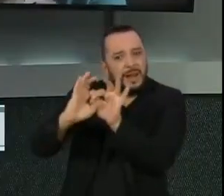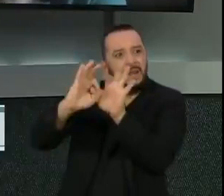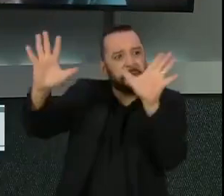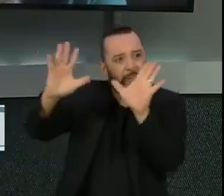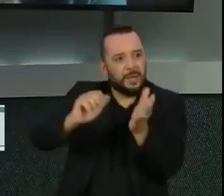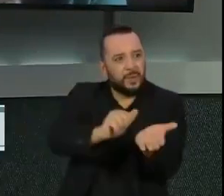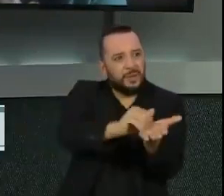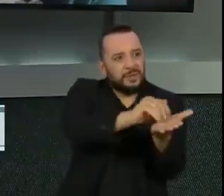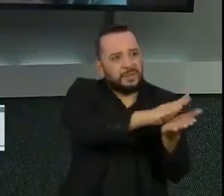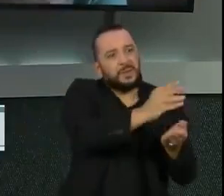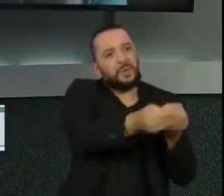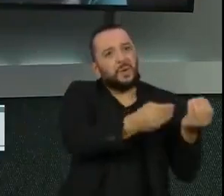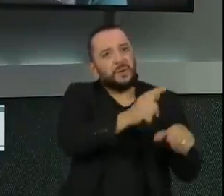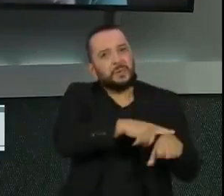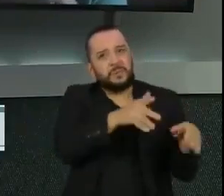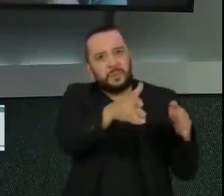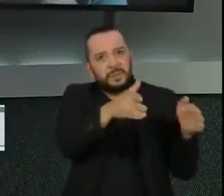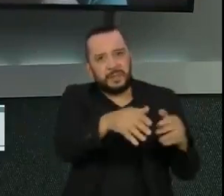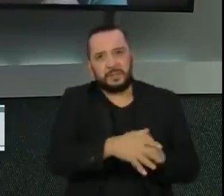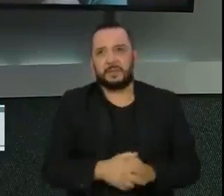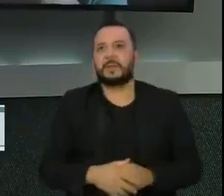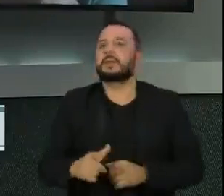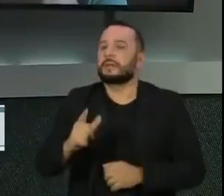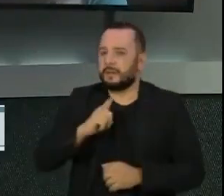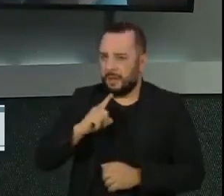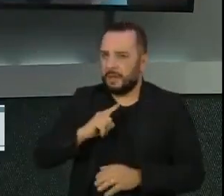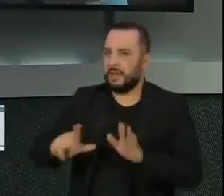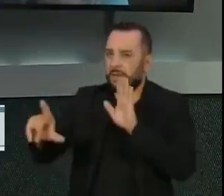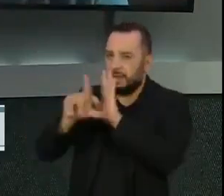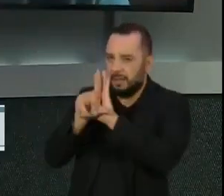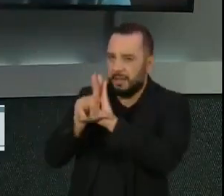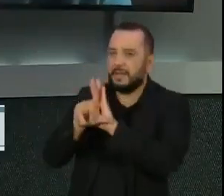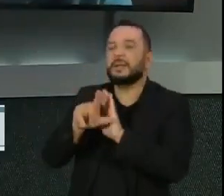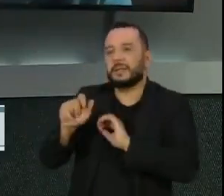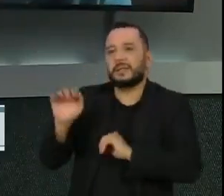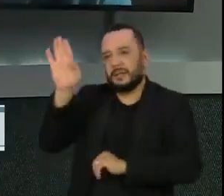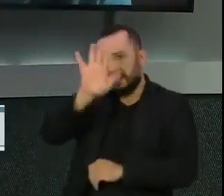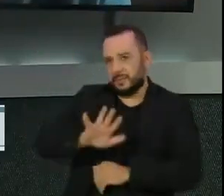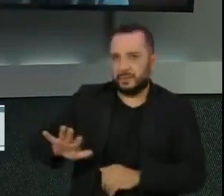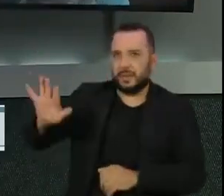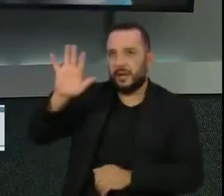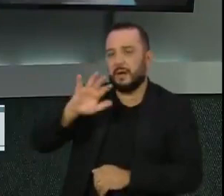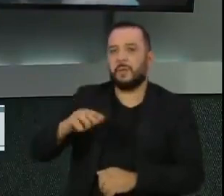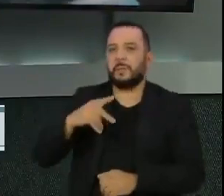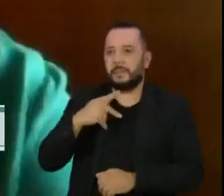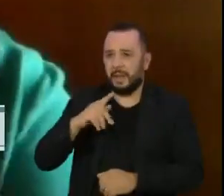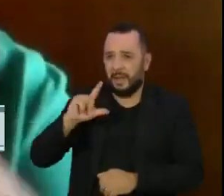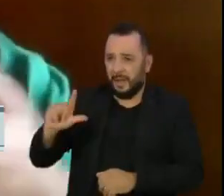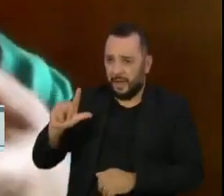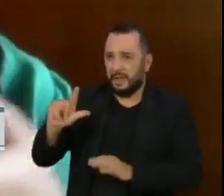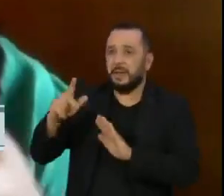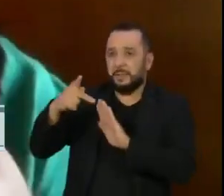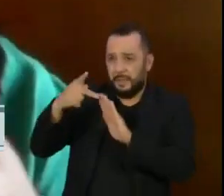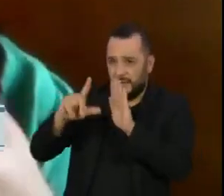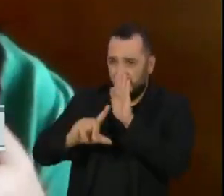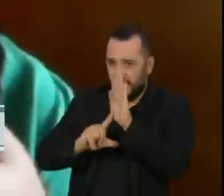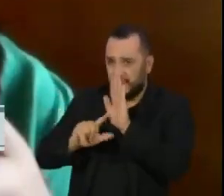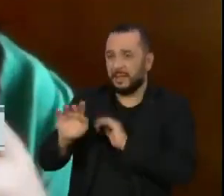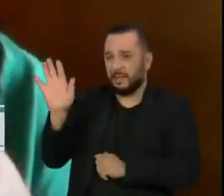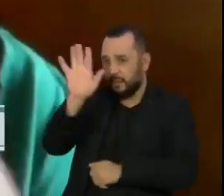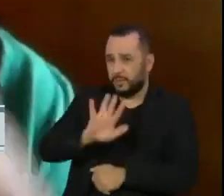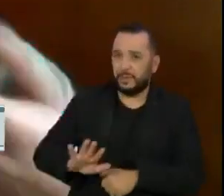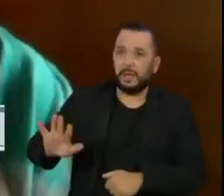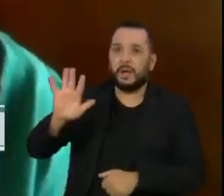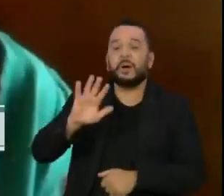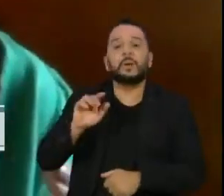Existe uma lei nacional, né? Um PL nacional, um projeto de lei nacional, que o objetivo central dele